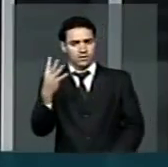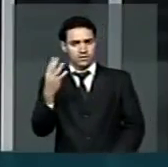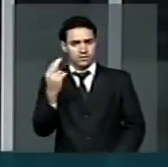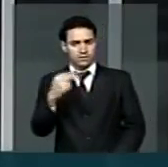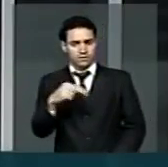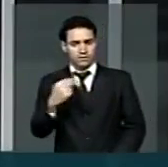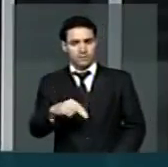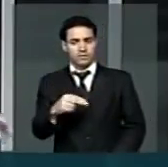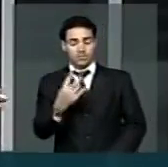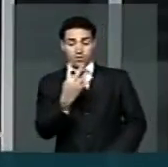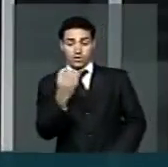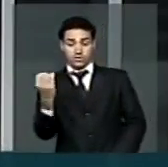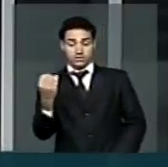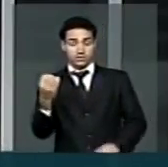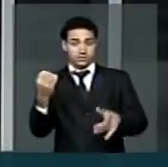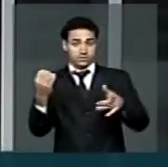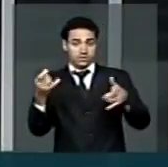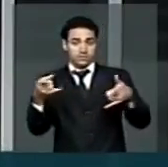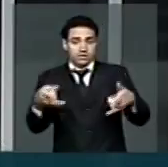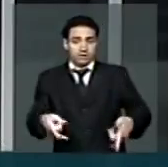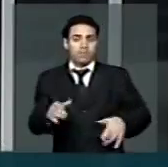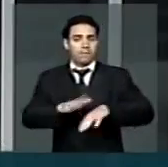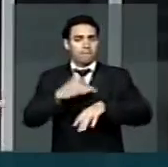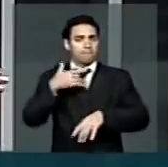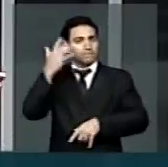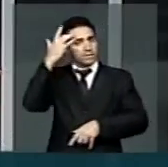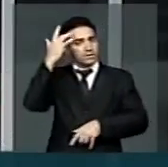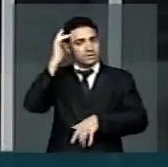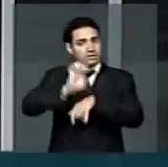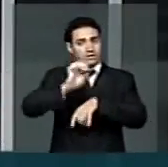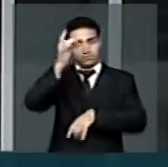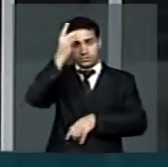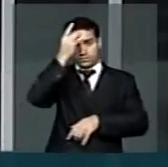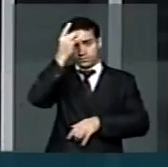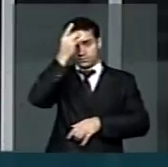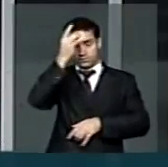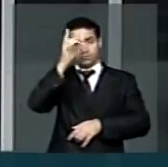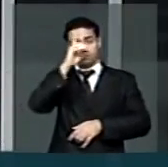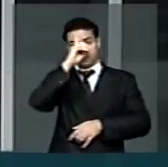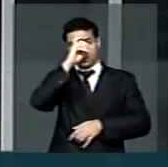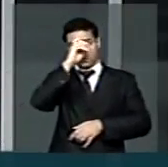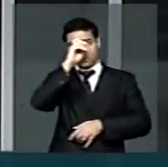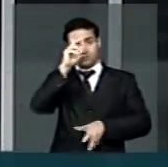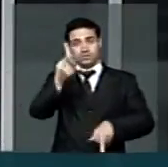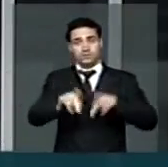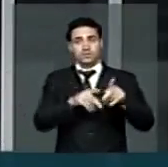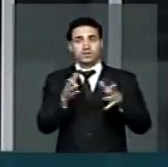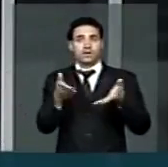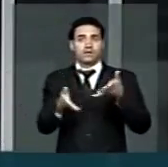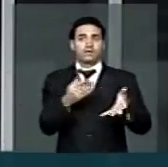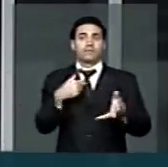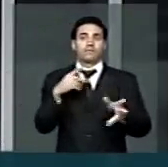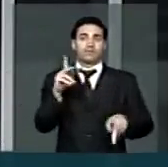leitos do hospital, o mais moderno do Estado do Espírito Santo, hospital público que atende a população capixaba.